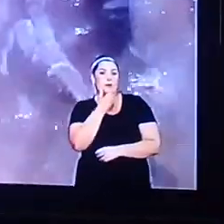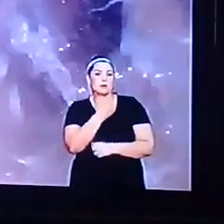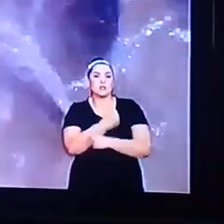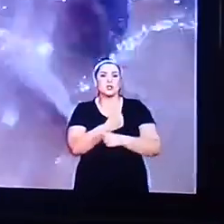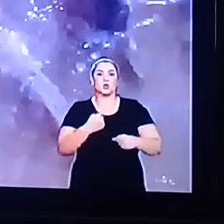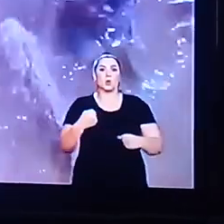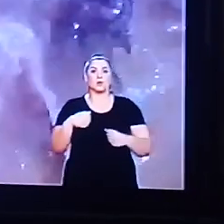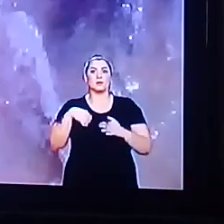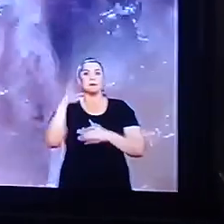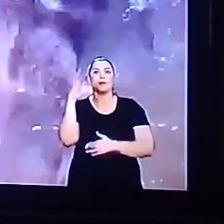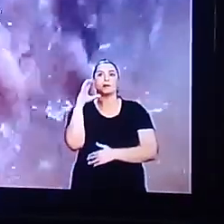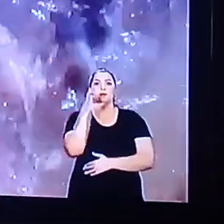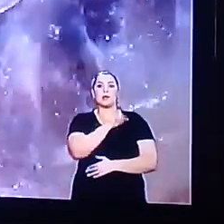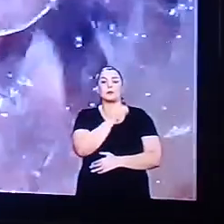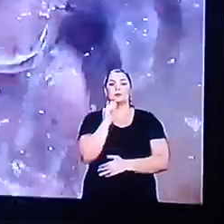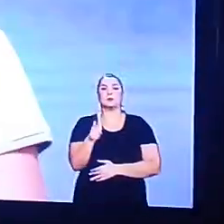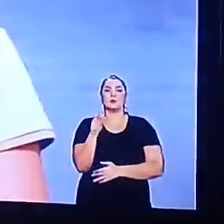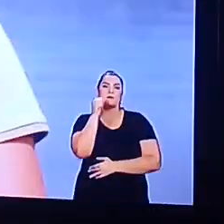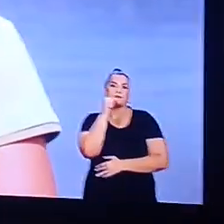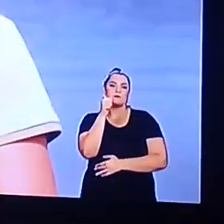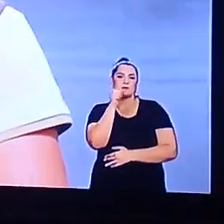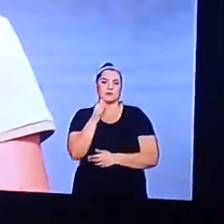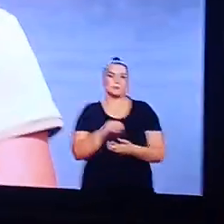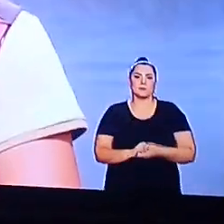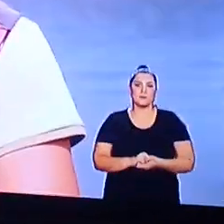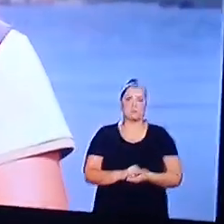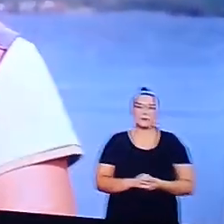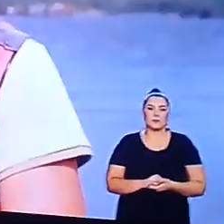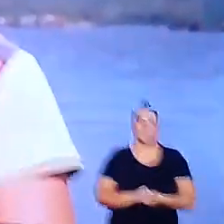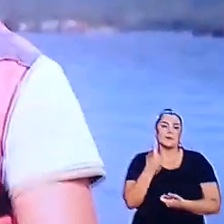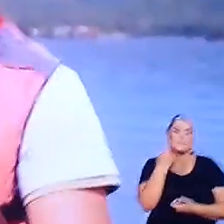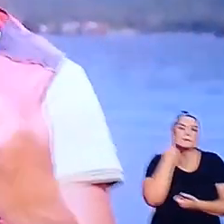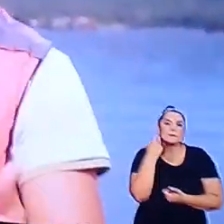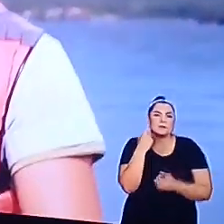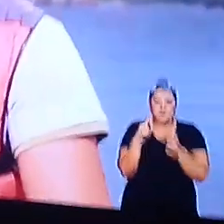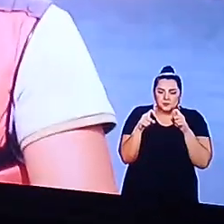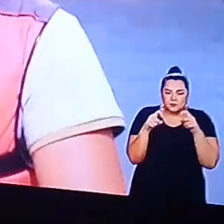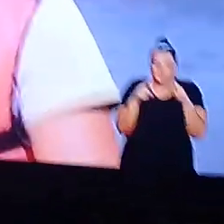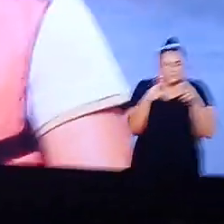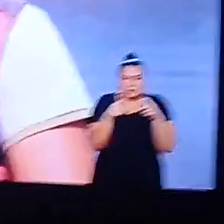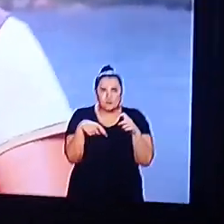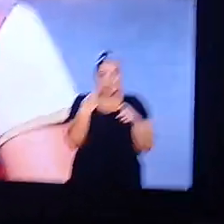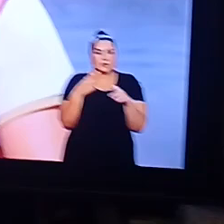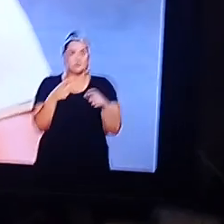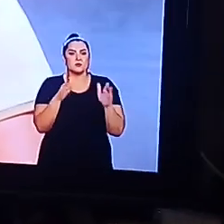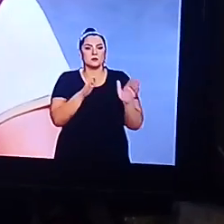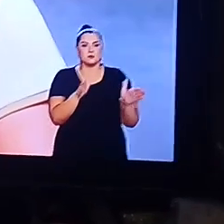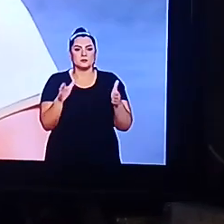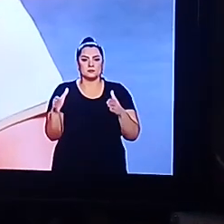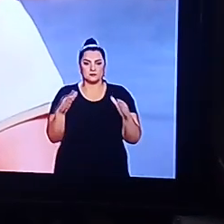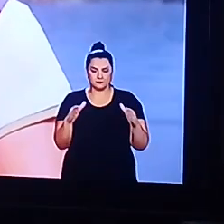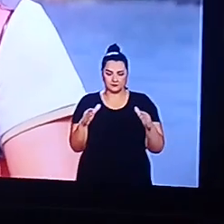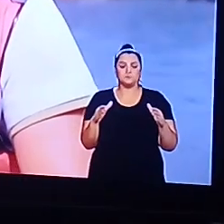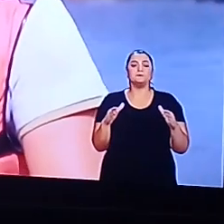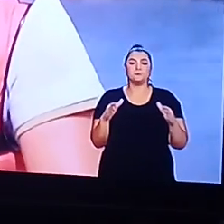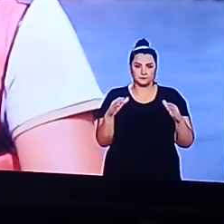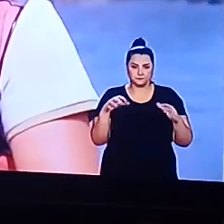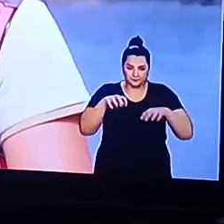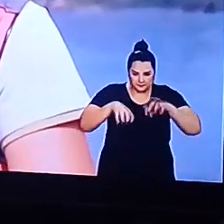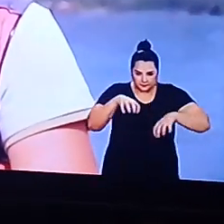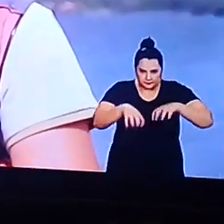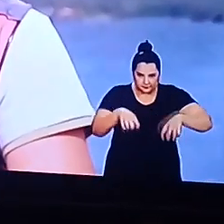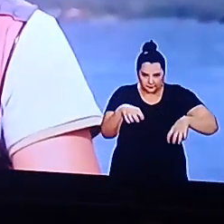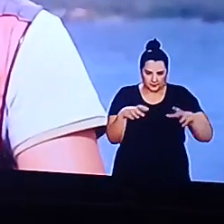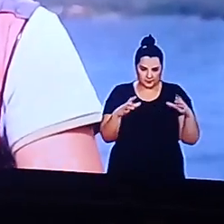Parabéns Para Para quem Tá buscando Para quem Tá estudando Parabéns Parabéns